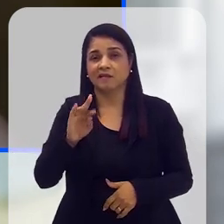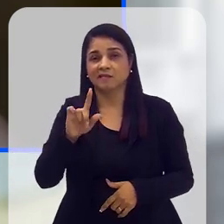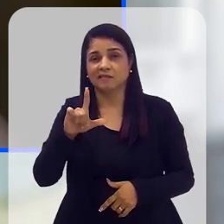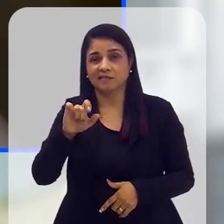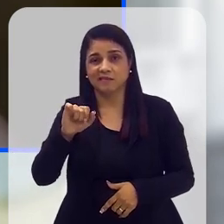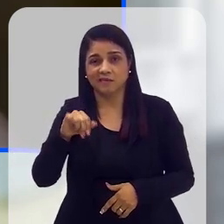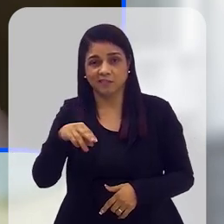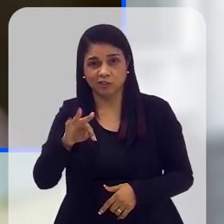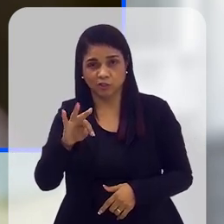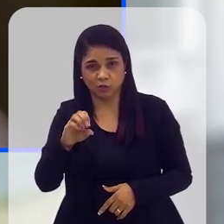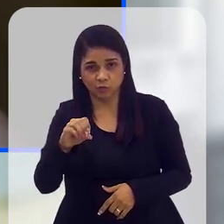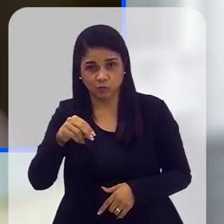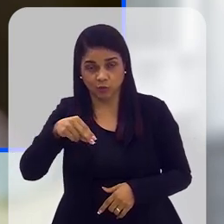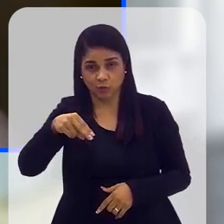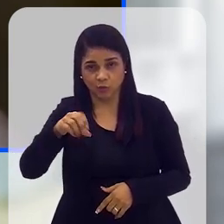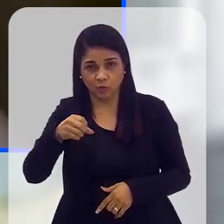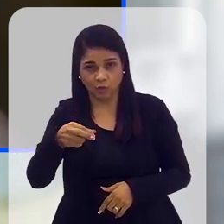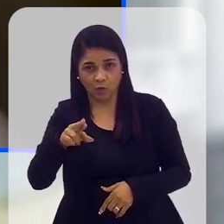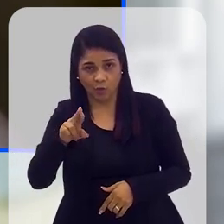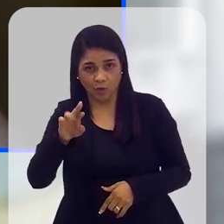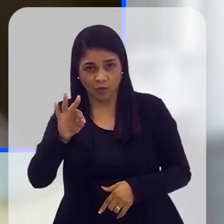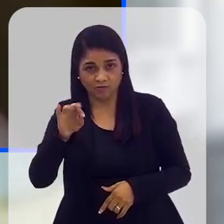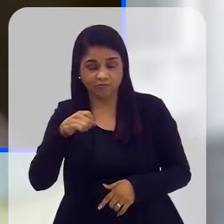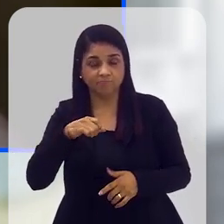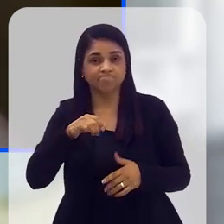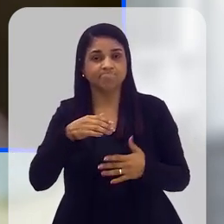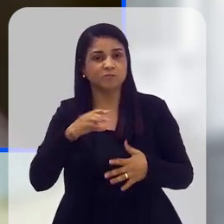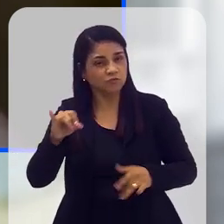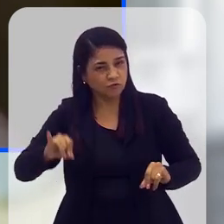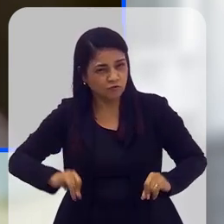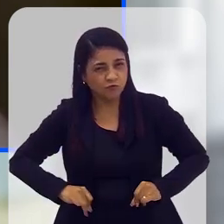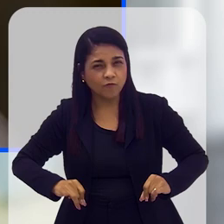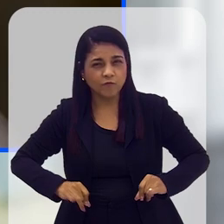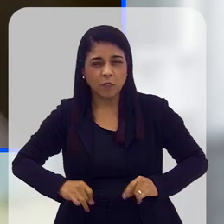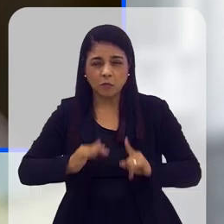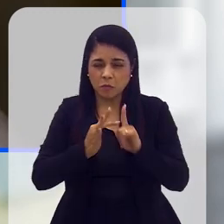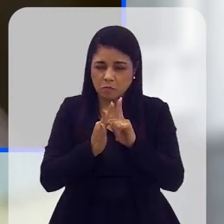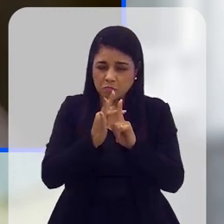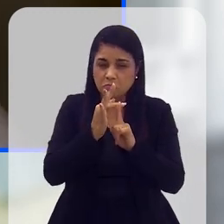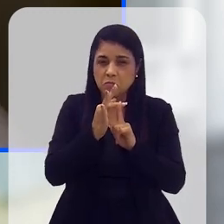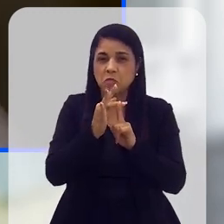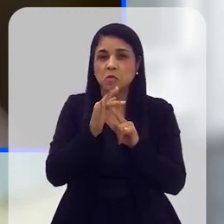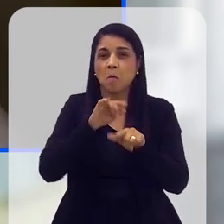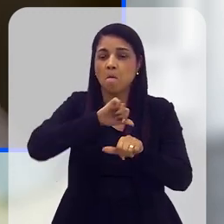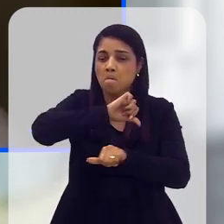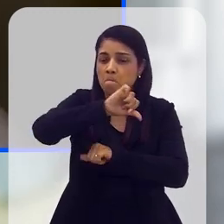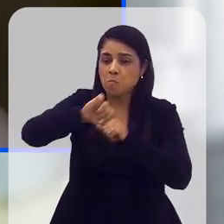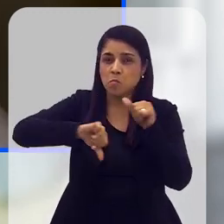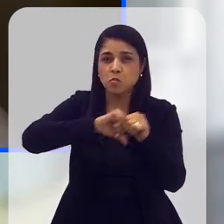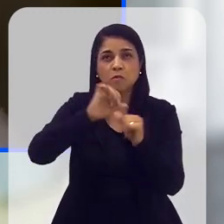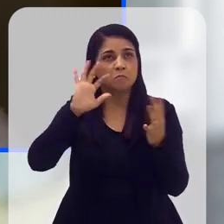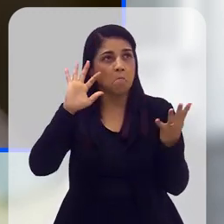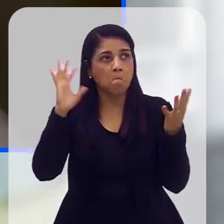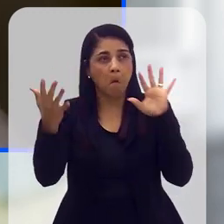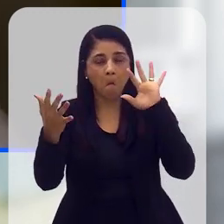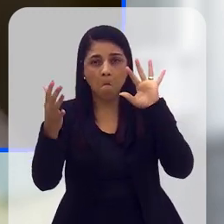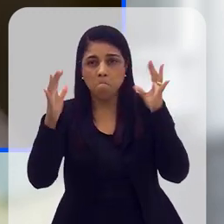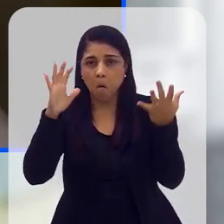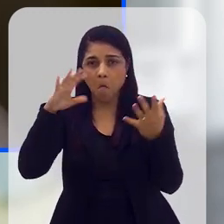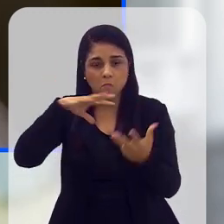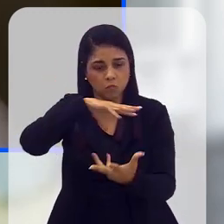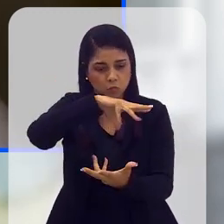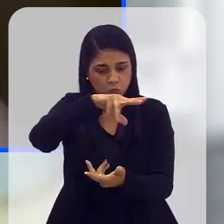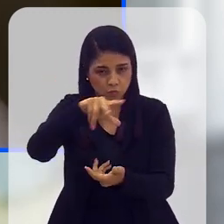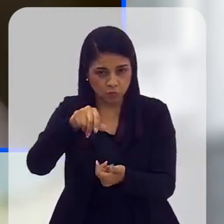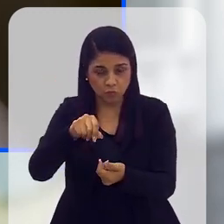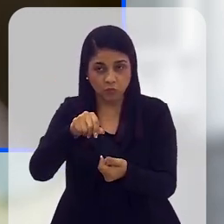esse aquecimento, mudando todo o ciclo climático do mundo, né.